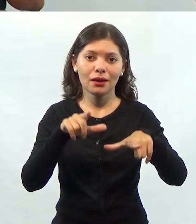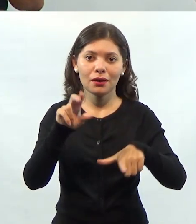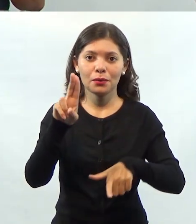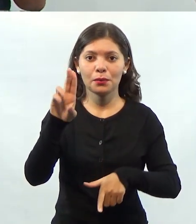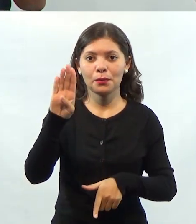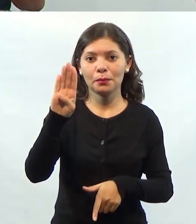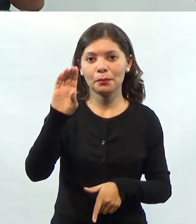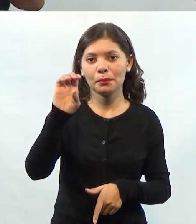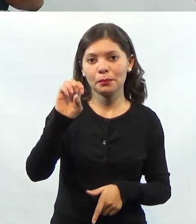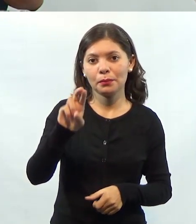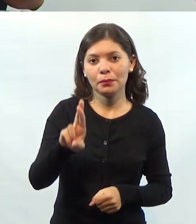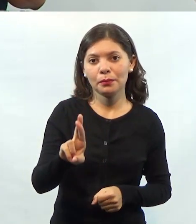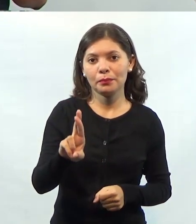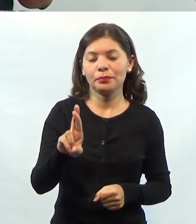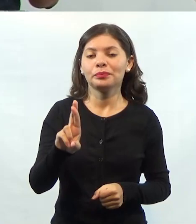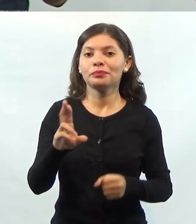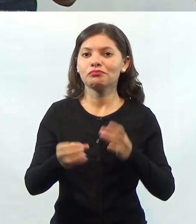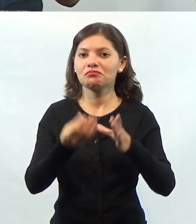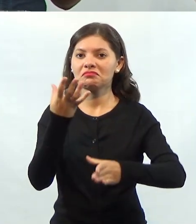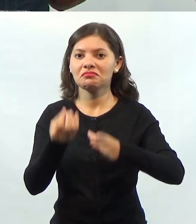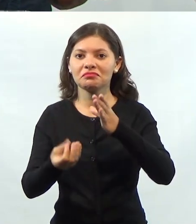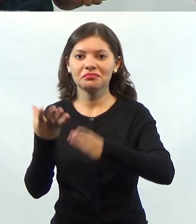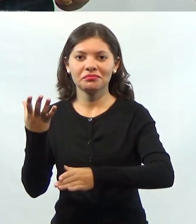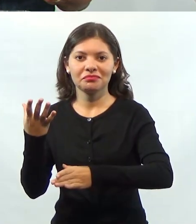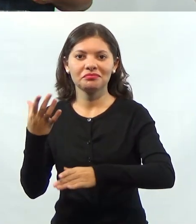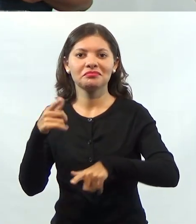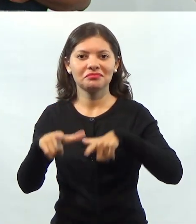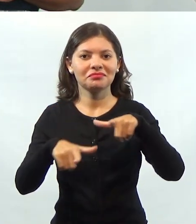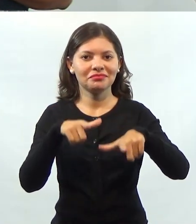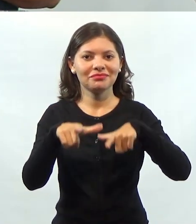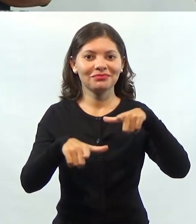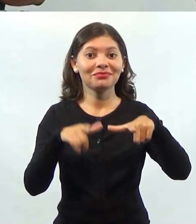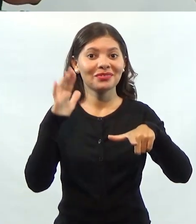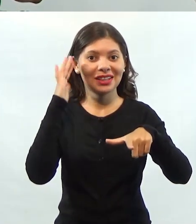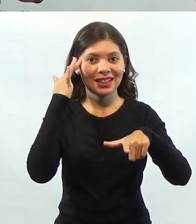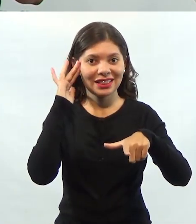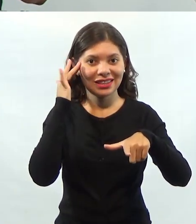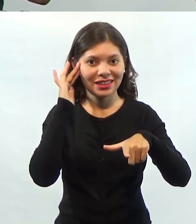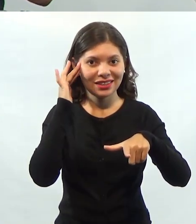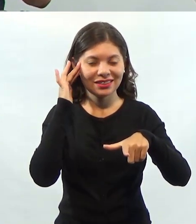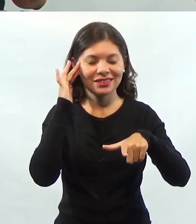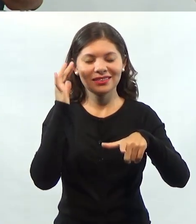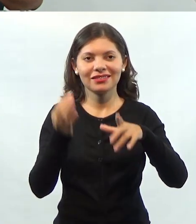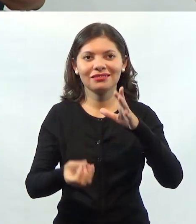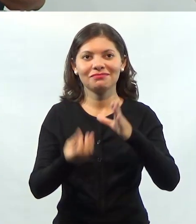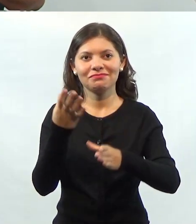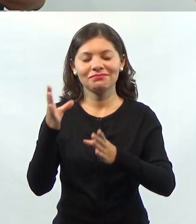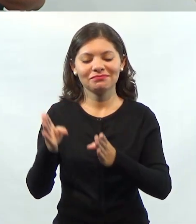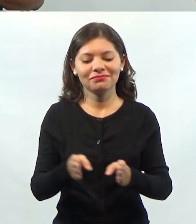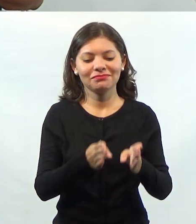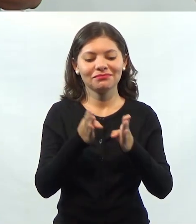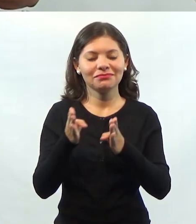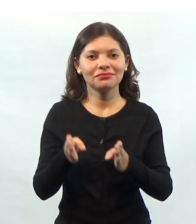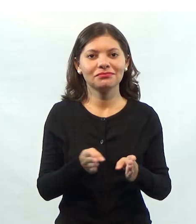Então, ela vai utilizar esse carro para produzir outro serviço. Então, por isso, ele é um bem de produção.